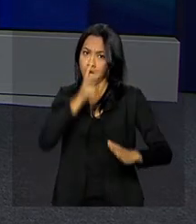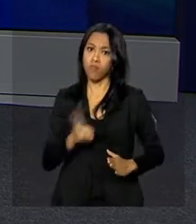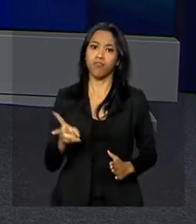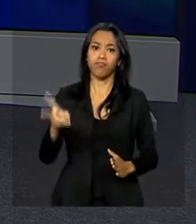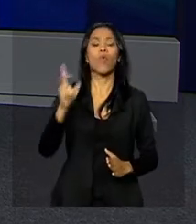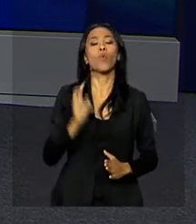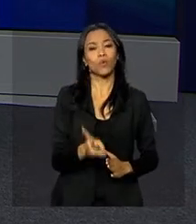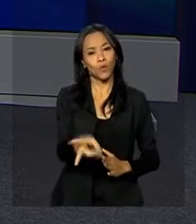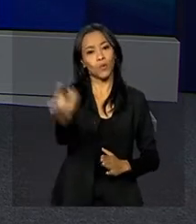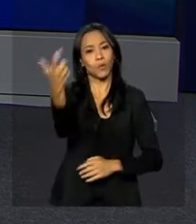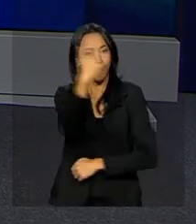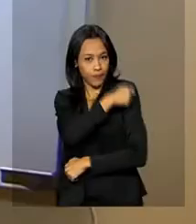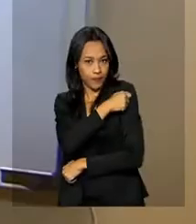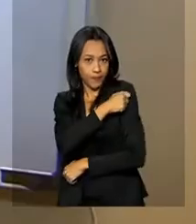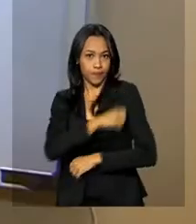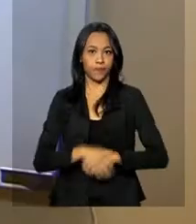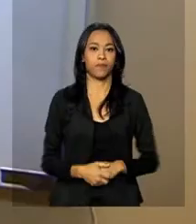doses.